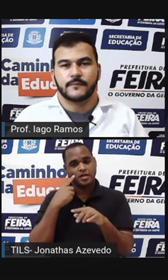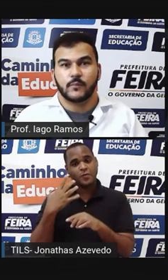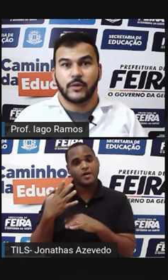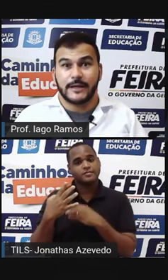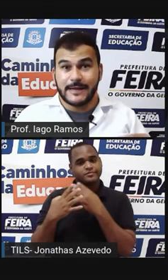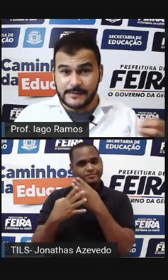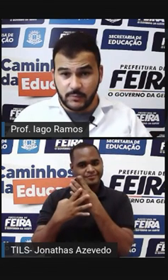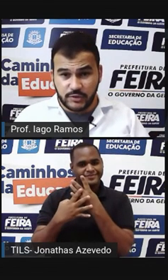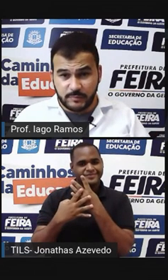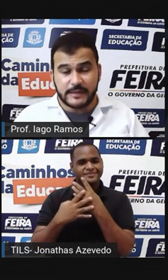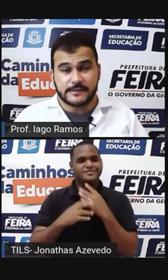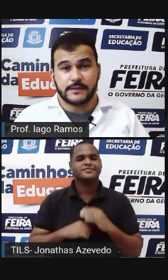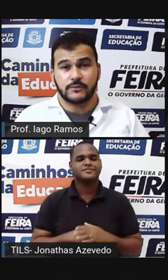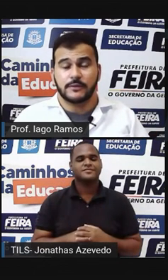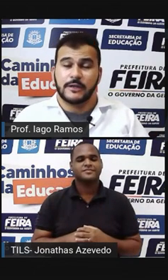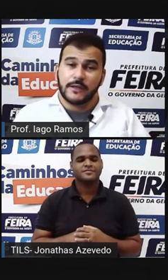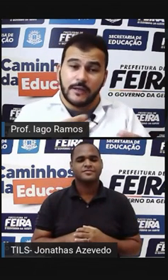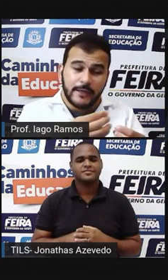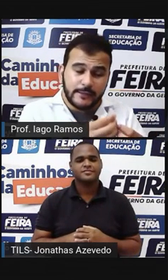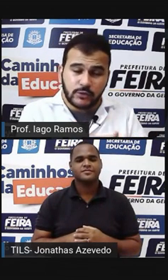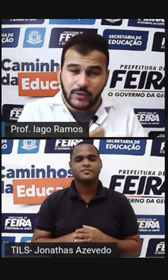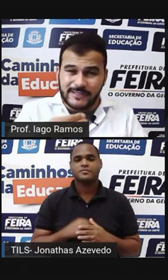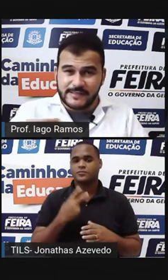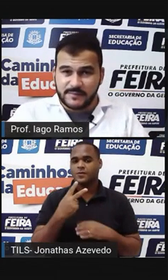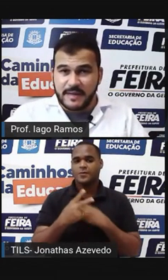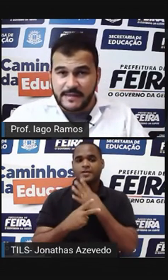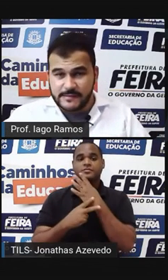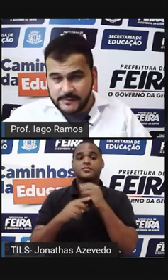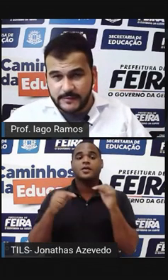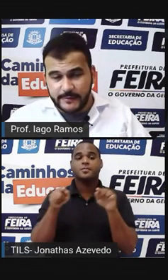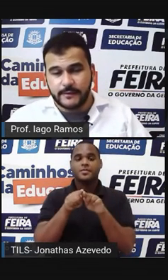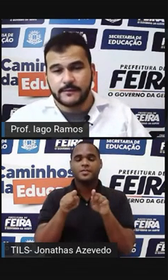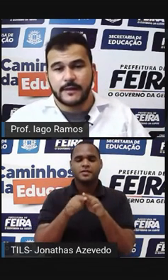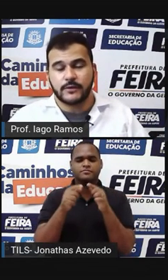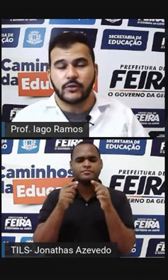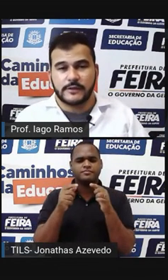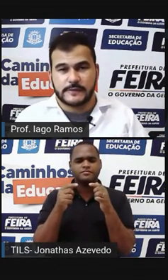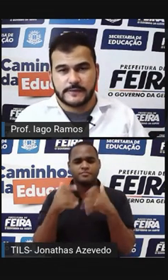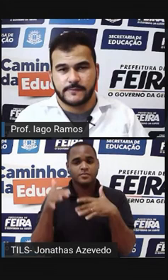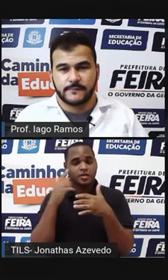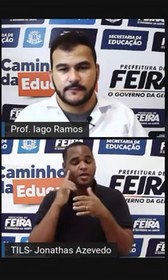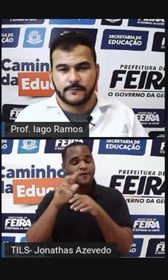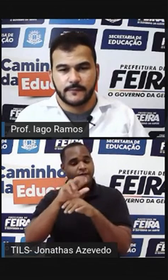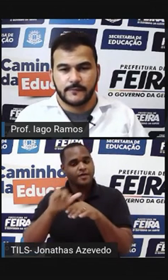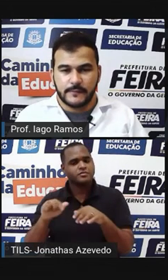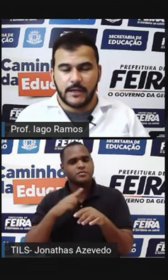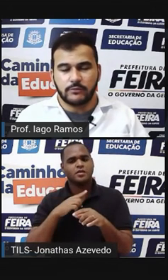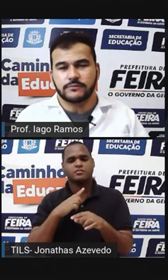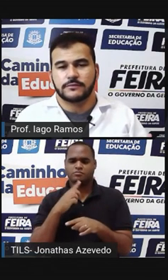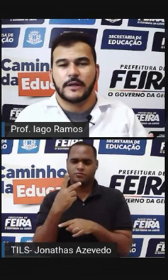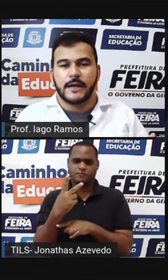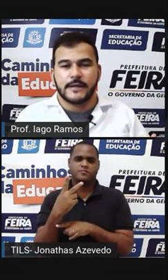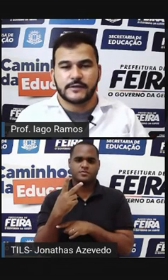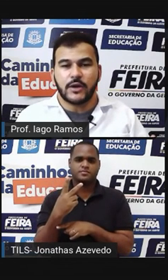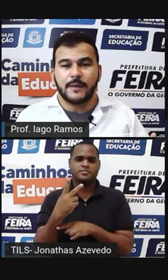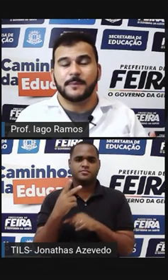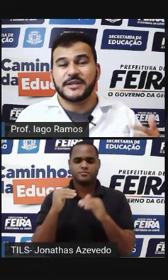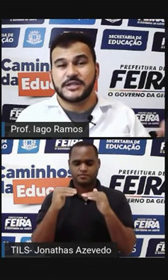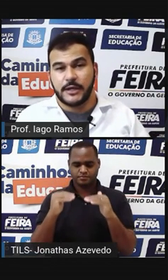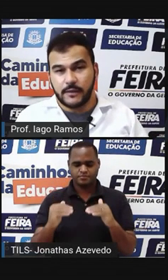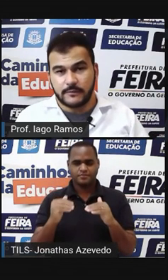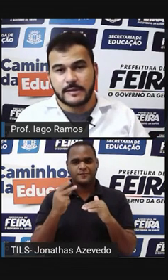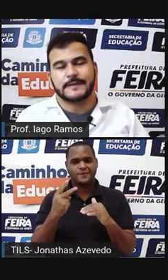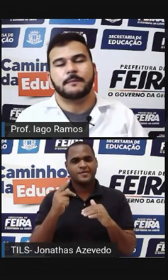Porque nessa multiplicação Em todas as bases ali É 2 Então É só